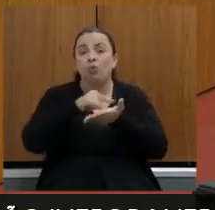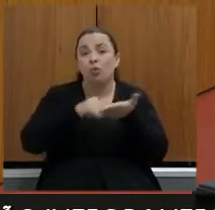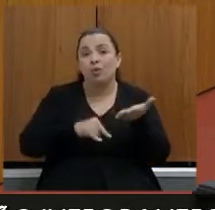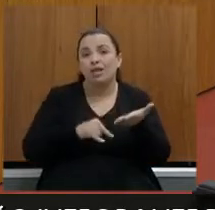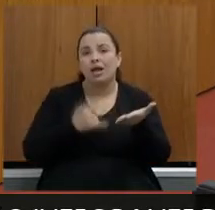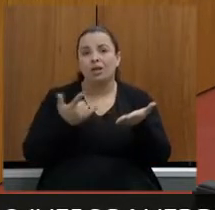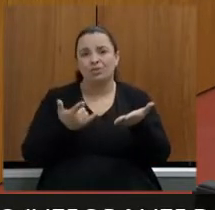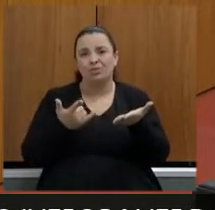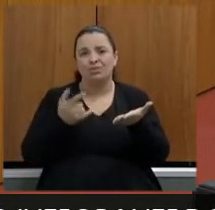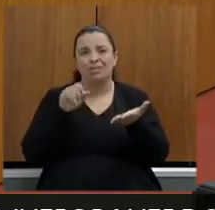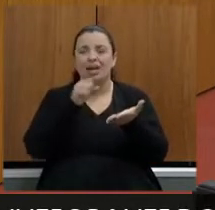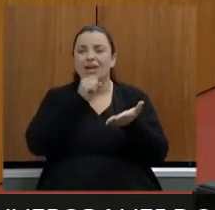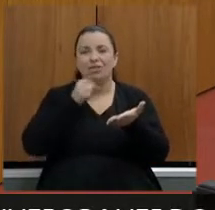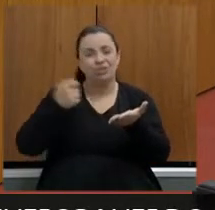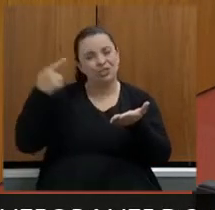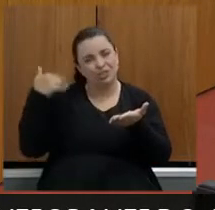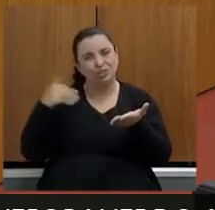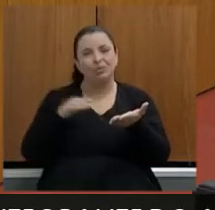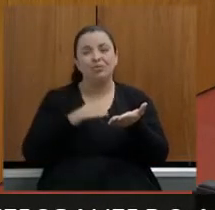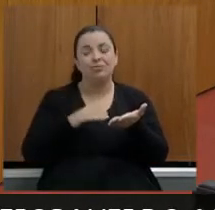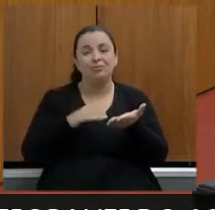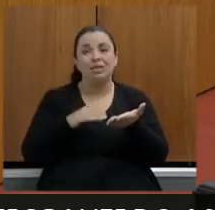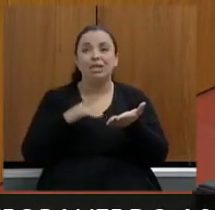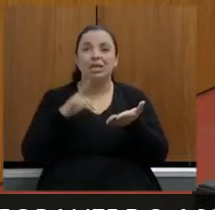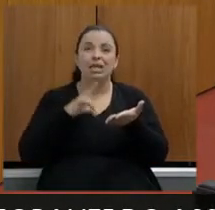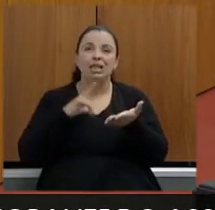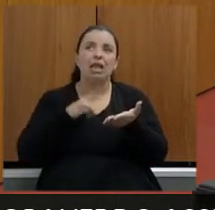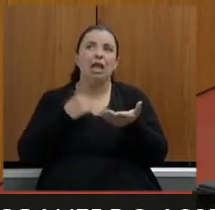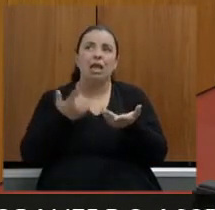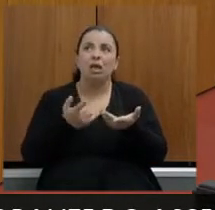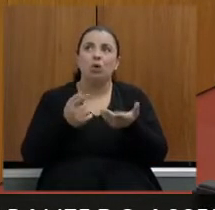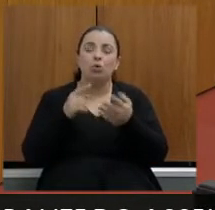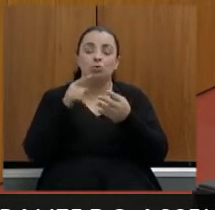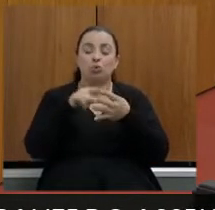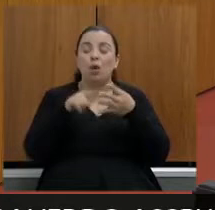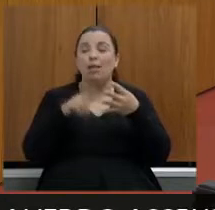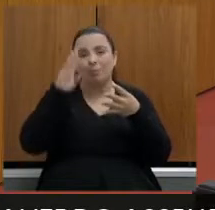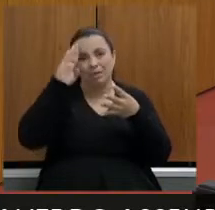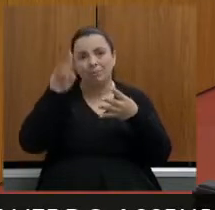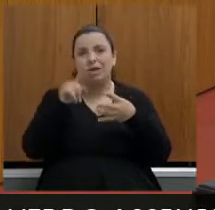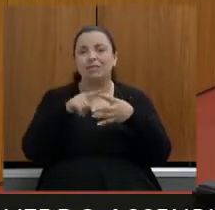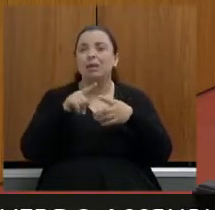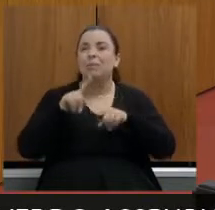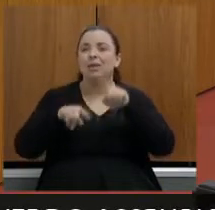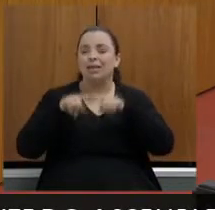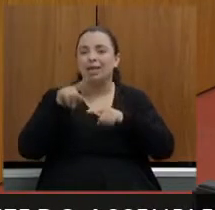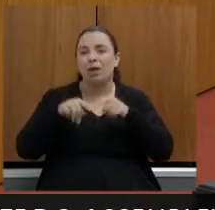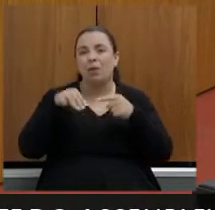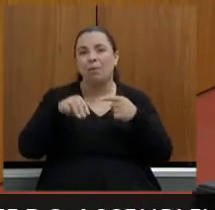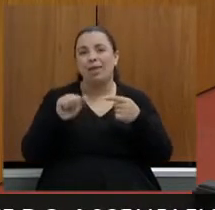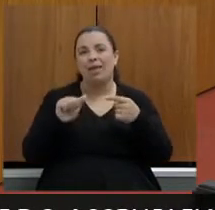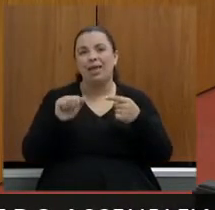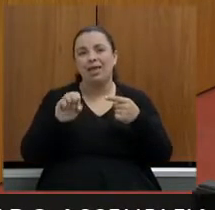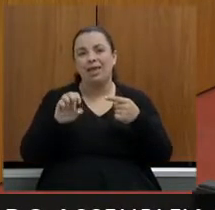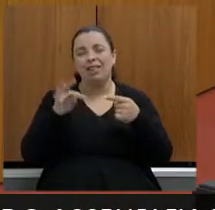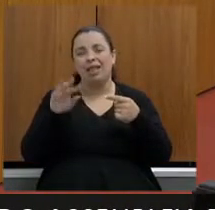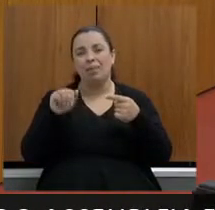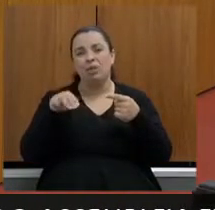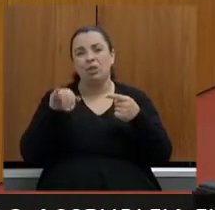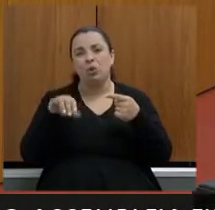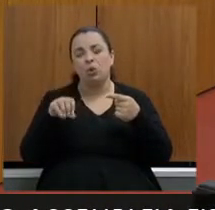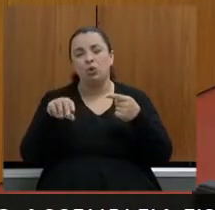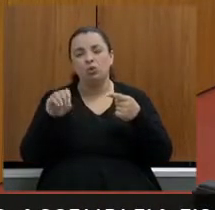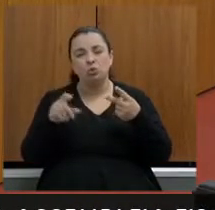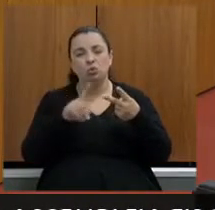quatro principais itens material betuminoso o diesel e mais dois itens que estão sofrendo essa